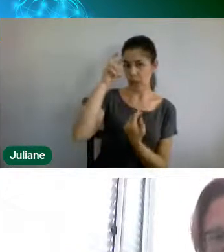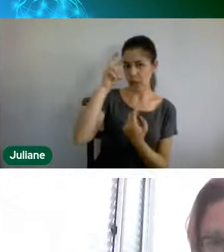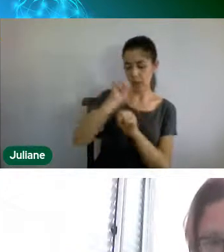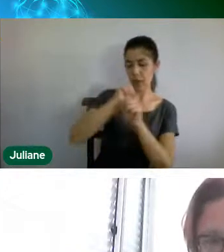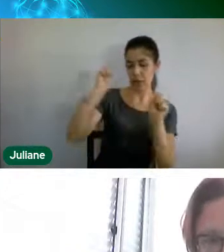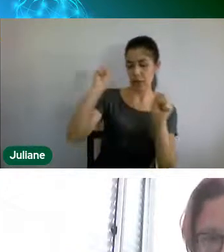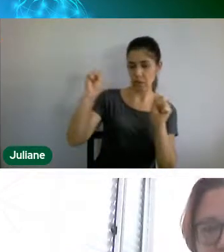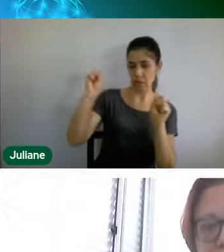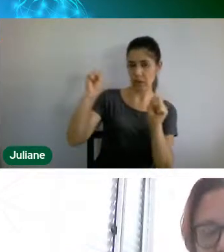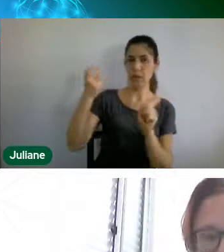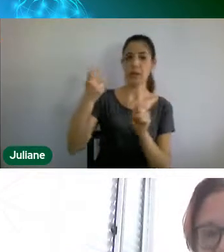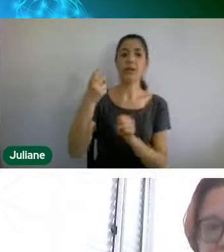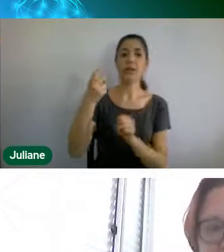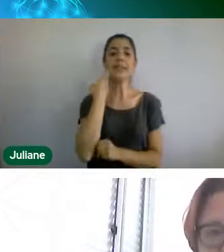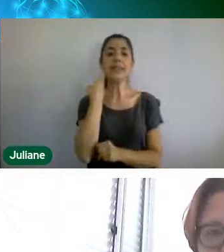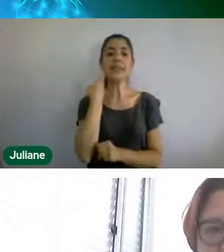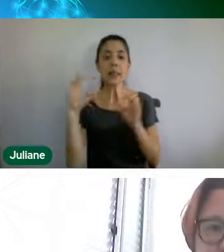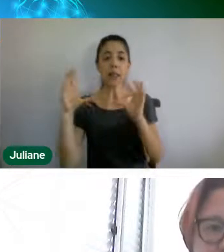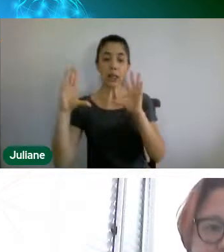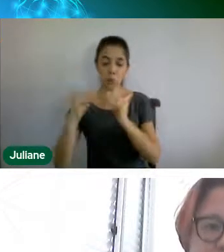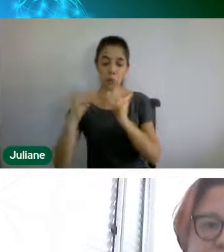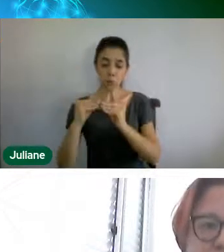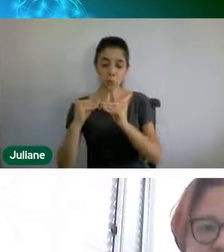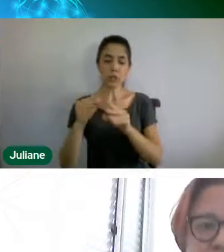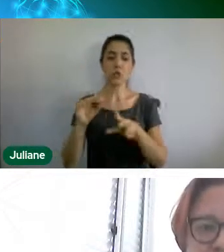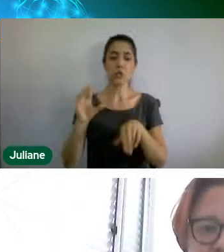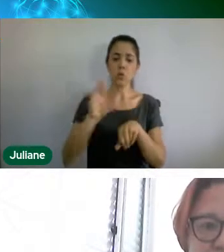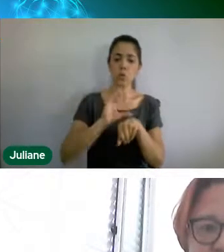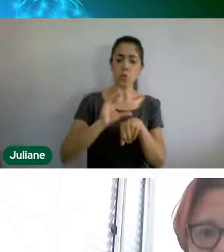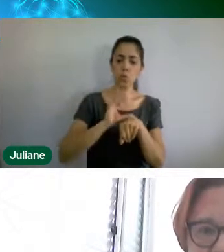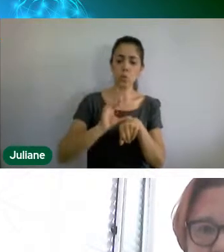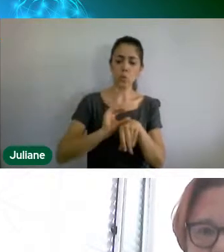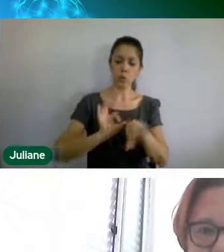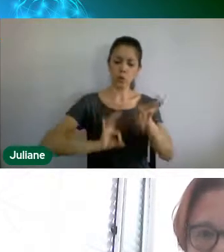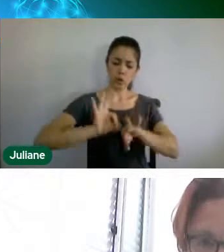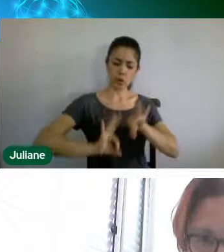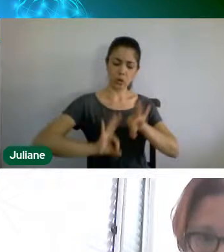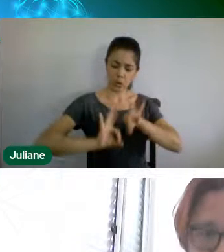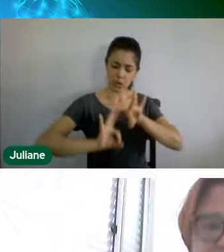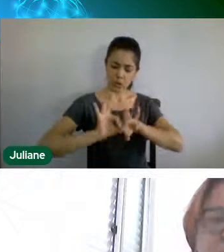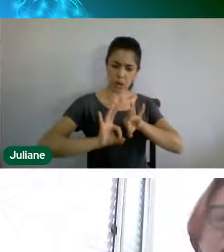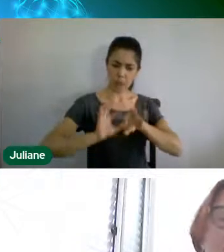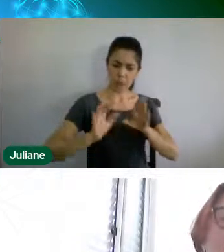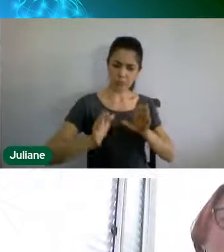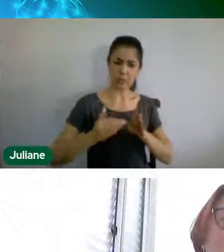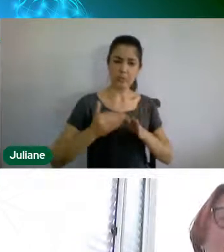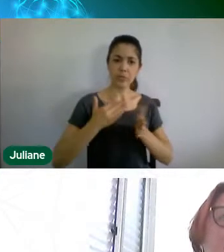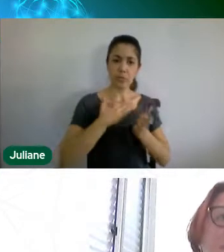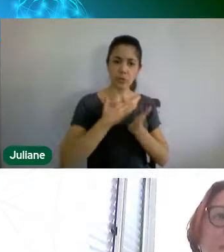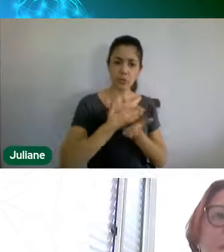noite, os cursos de preparação para a educação ambiental nas escolas.